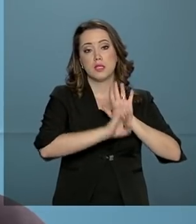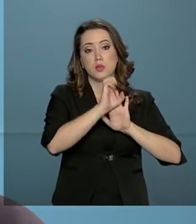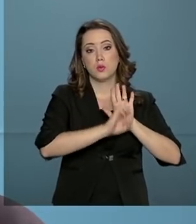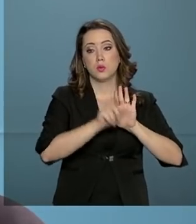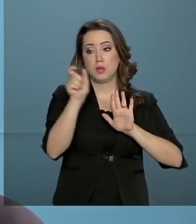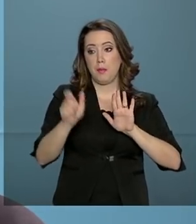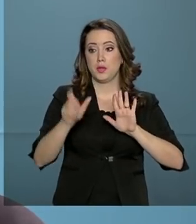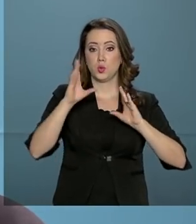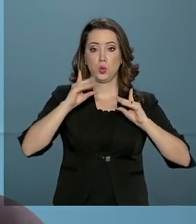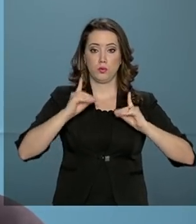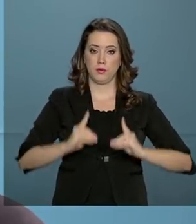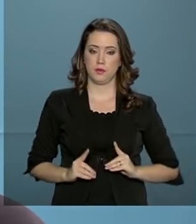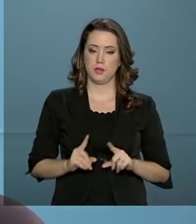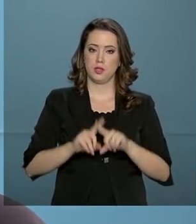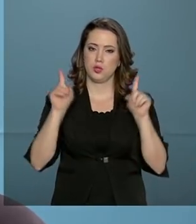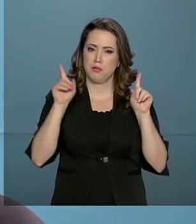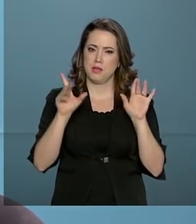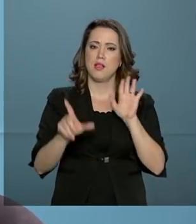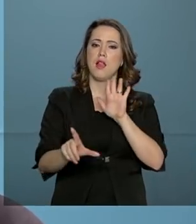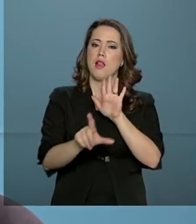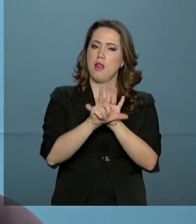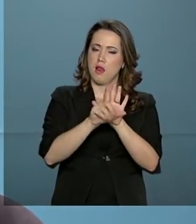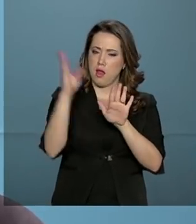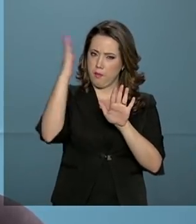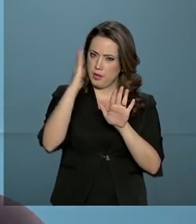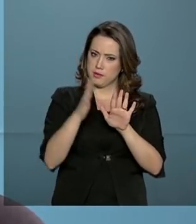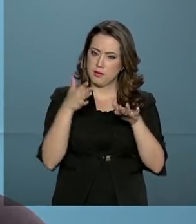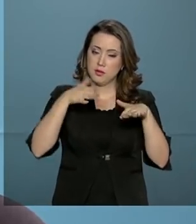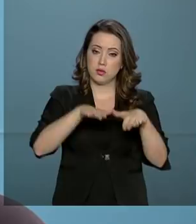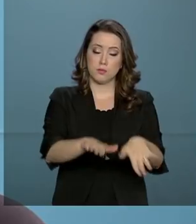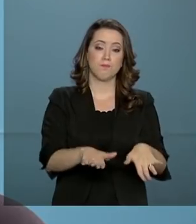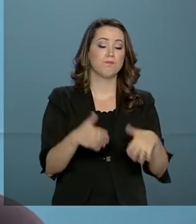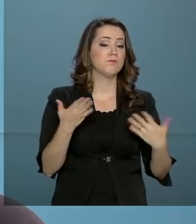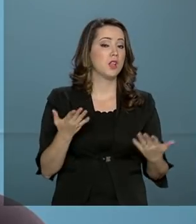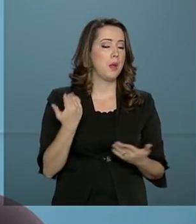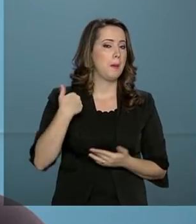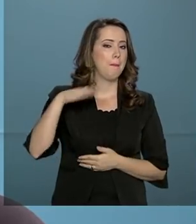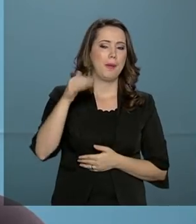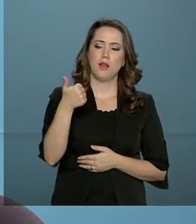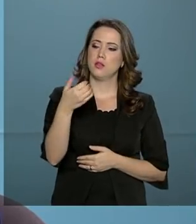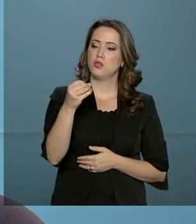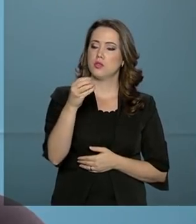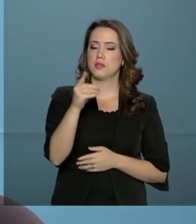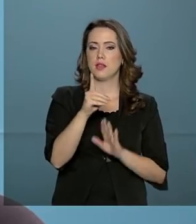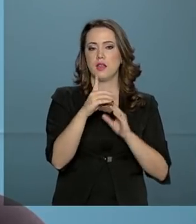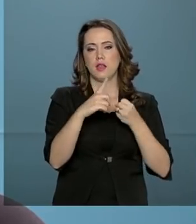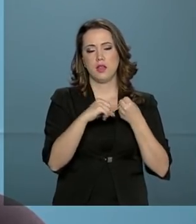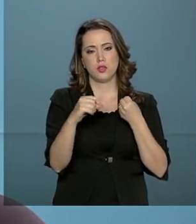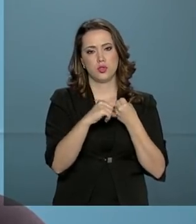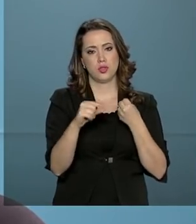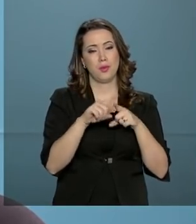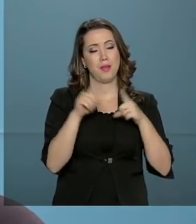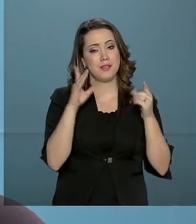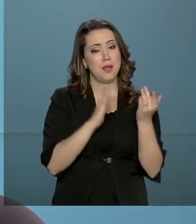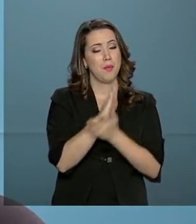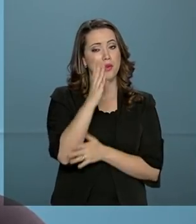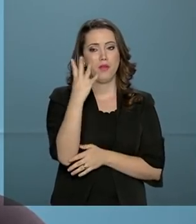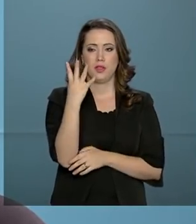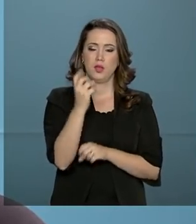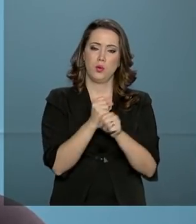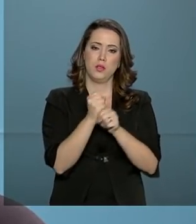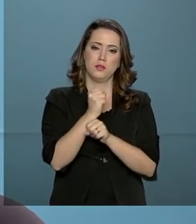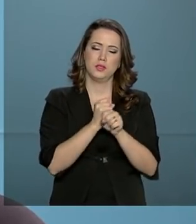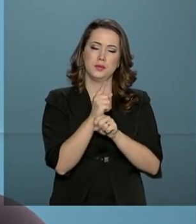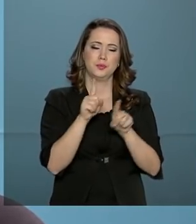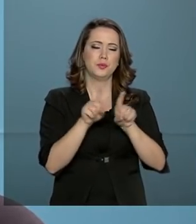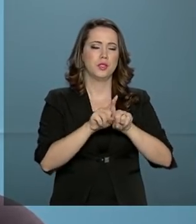da Pessoa com Deficiência. Mas é a lei brasileira de inclusão. Ela é uma lei com mais de 100 artigos. Só que ela está aprovada há 4 anos,